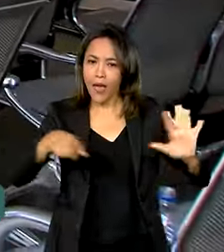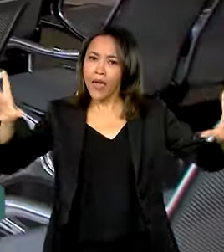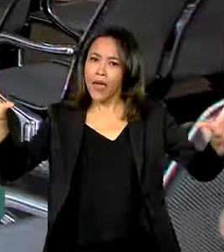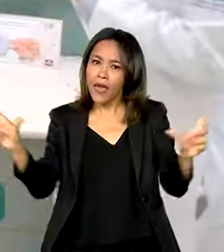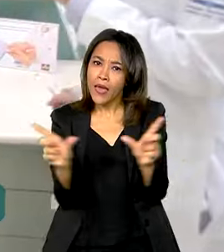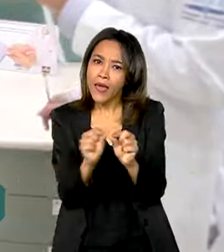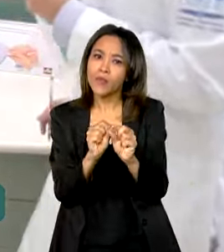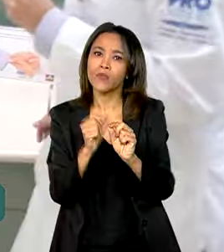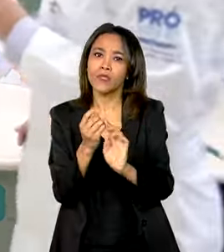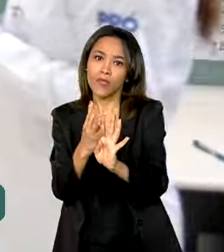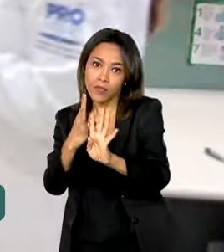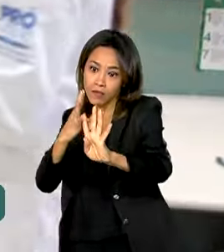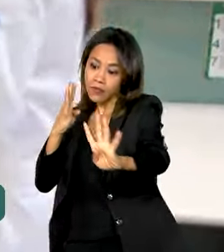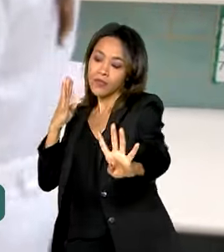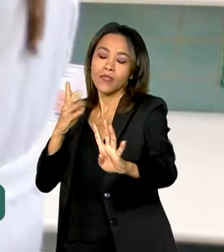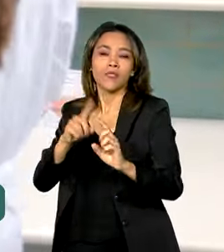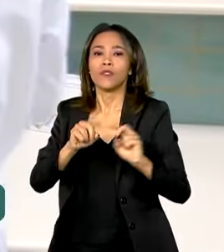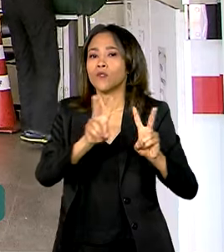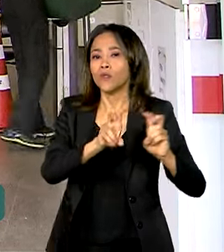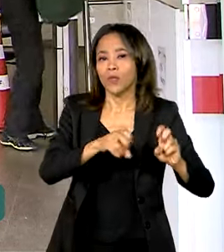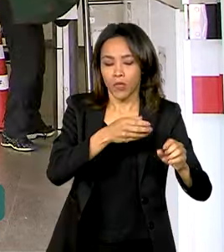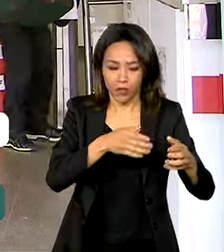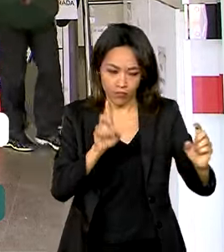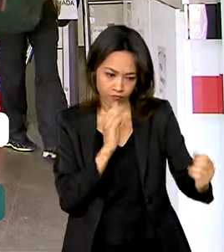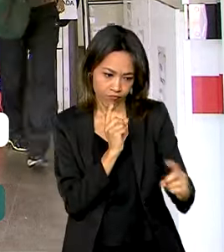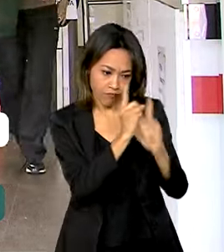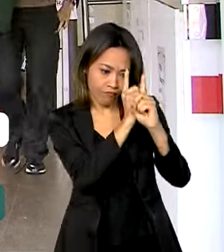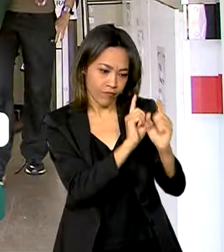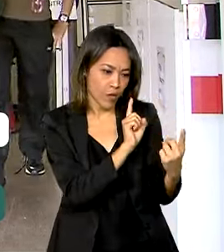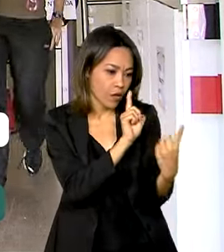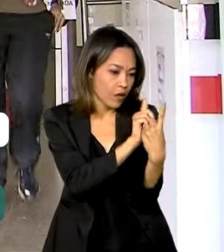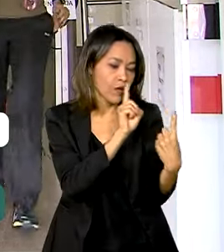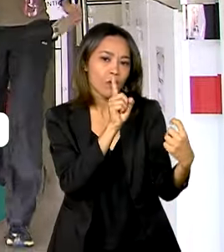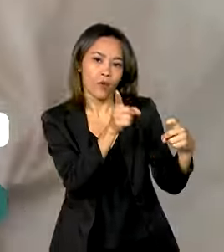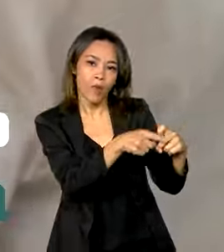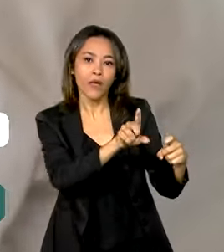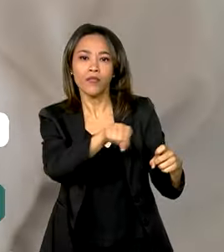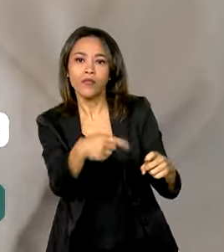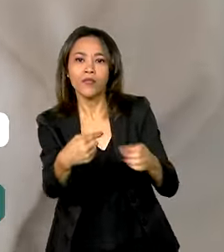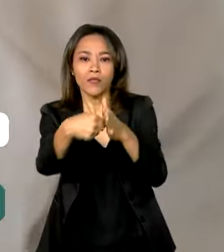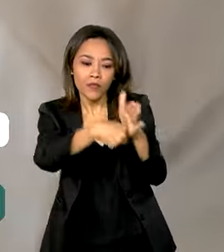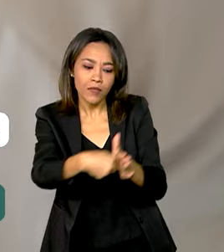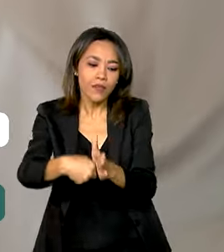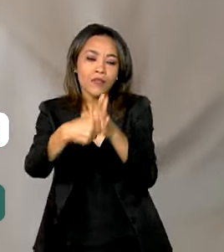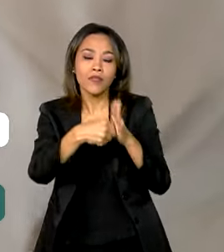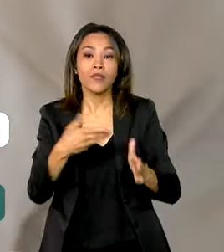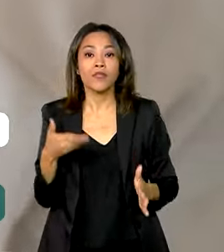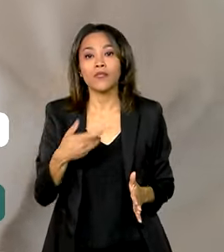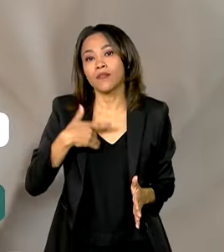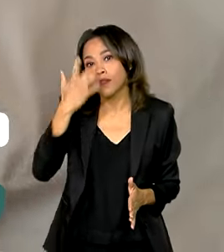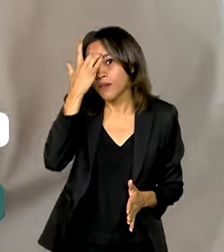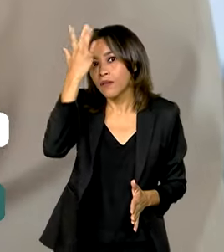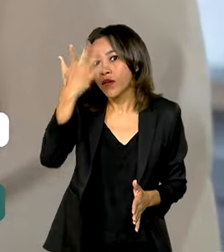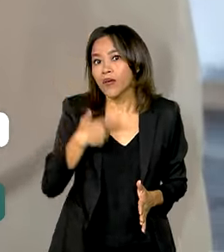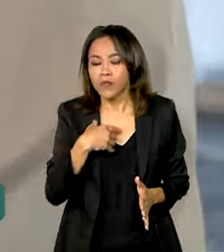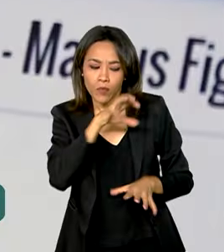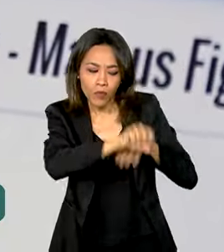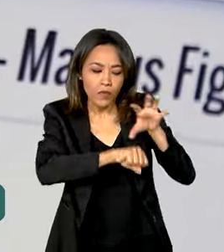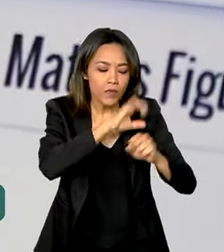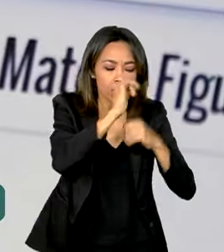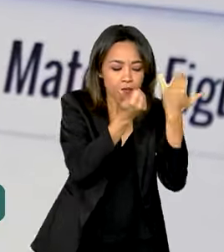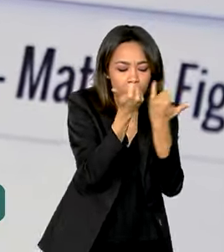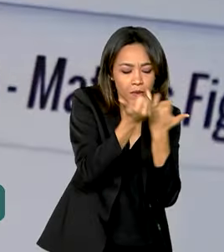por consultas, cirurgias e exames, fortalecendo o SUS digital. Isso vai facilitar o acesso às informações